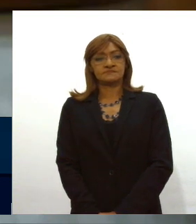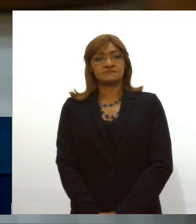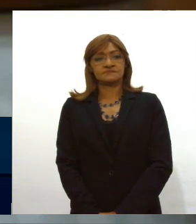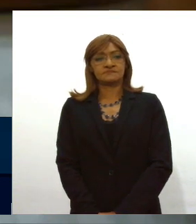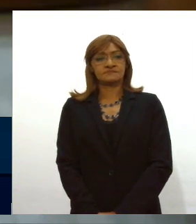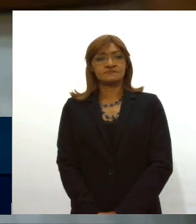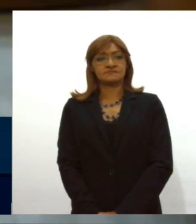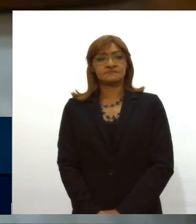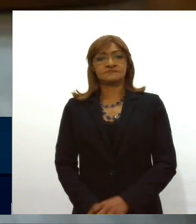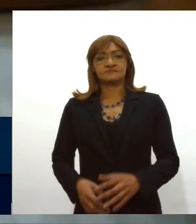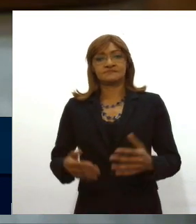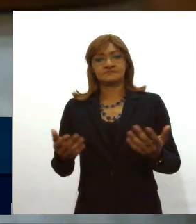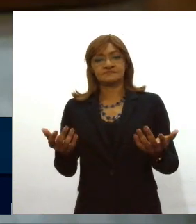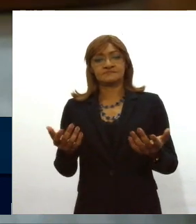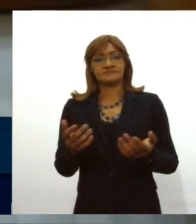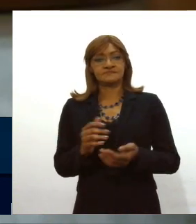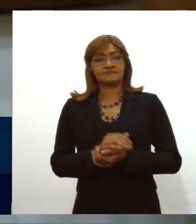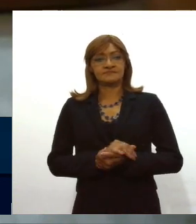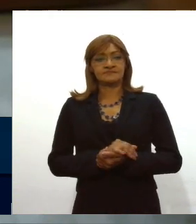Pois é, né?